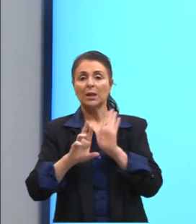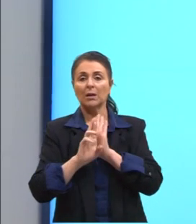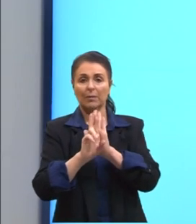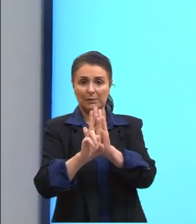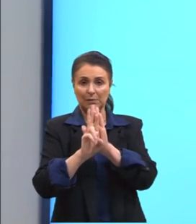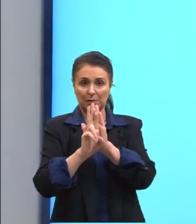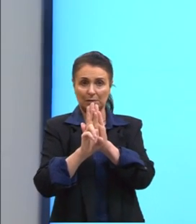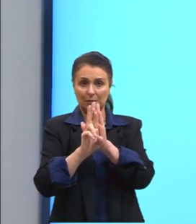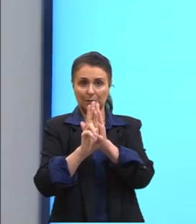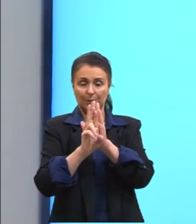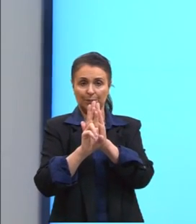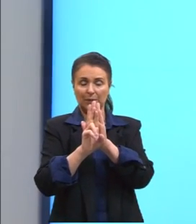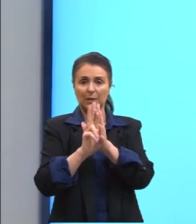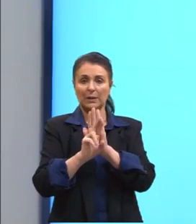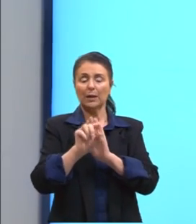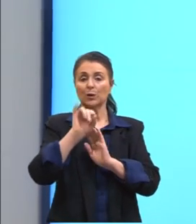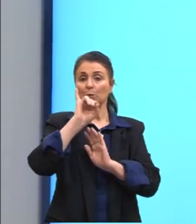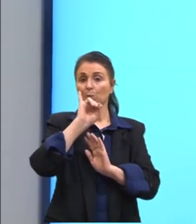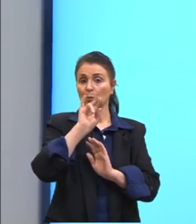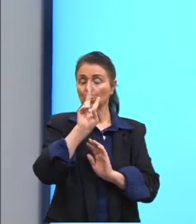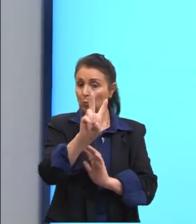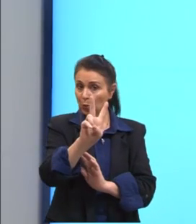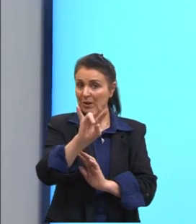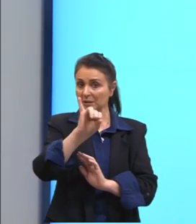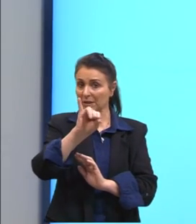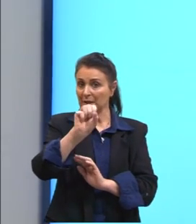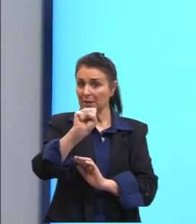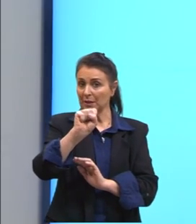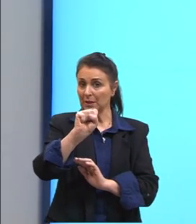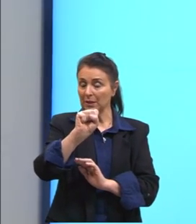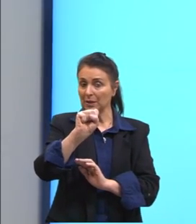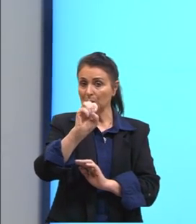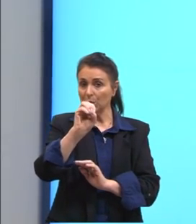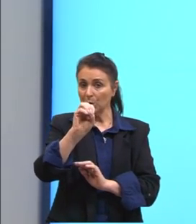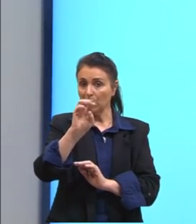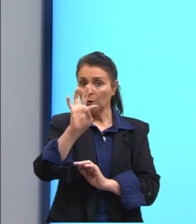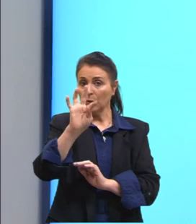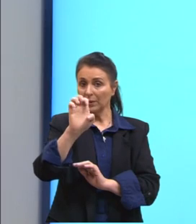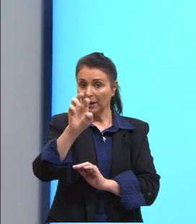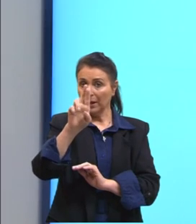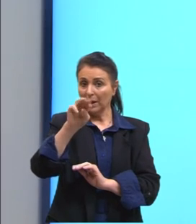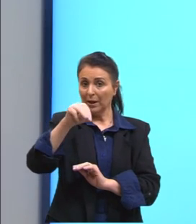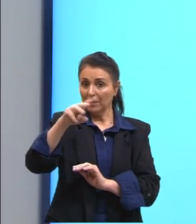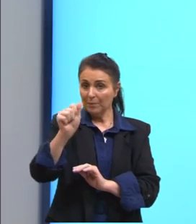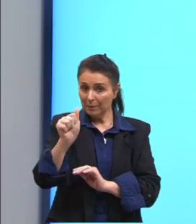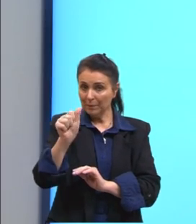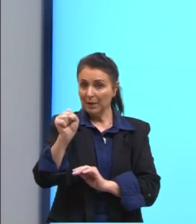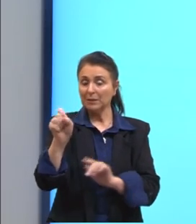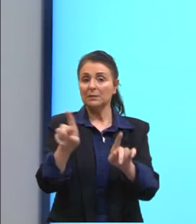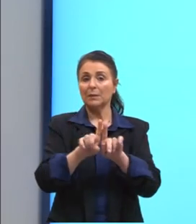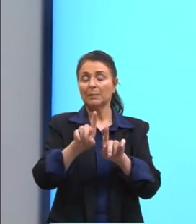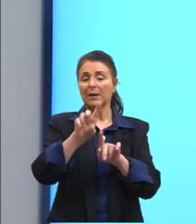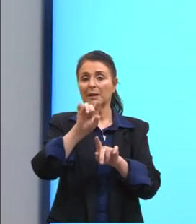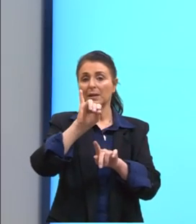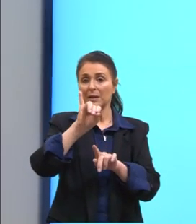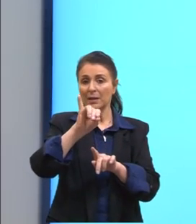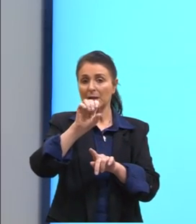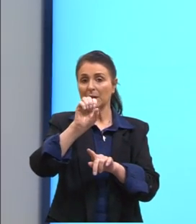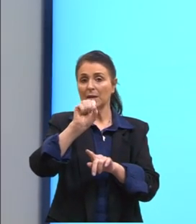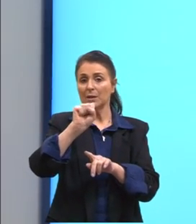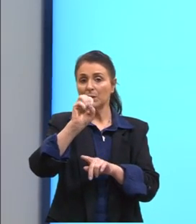duas isotermas, Duas adiabáticas aqui, tá? Onde, então,